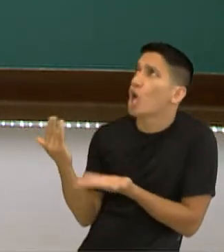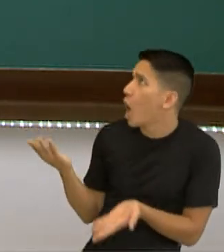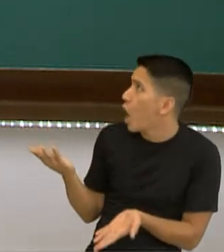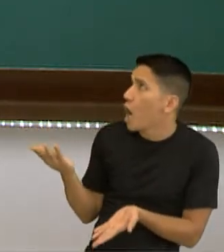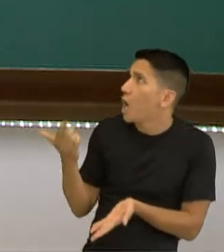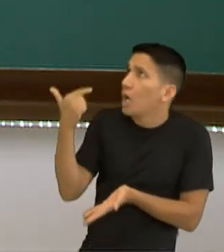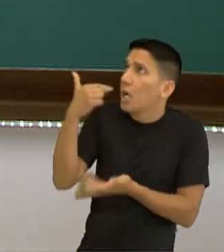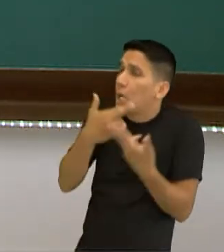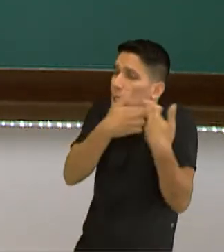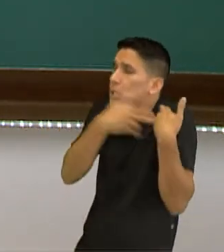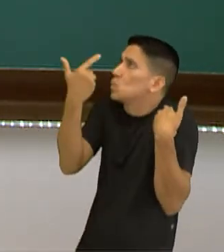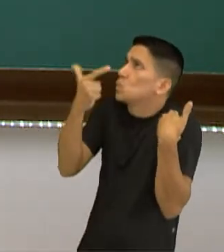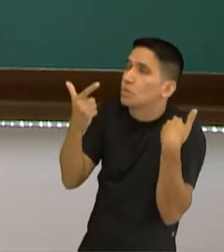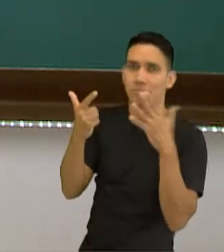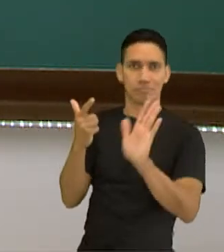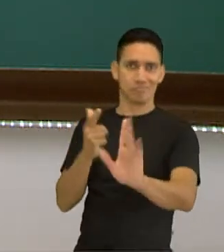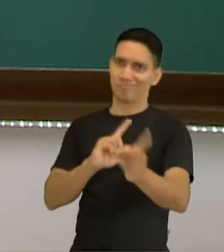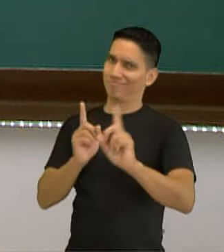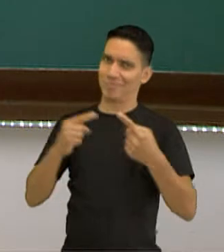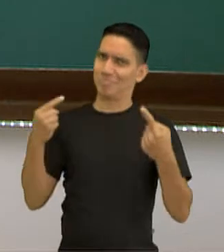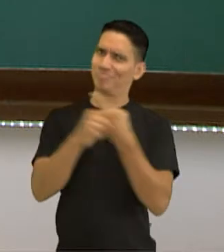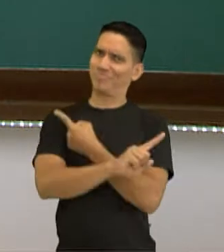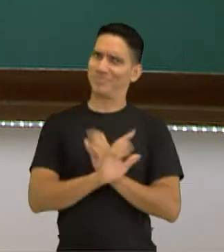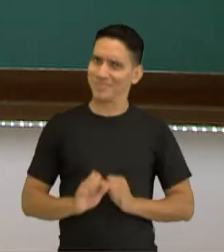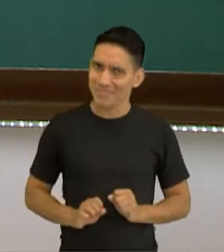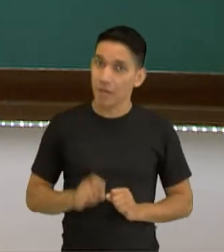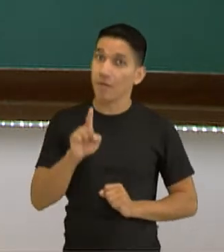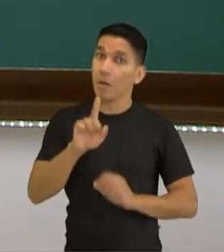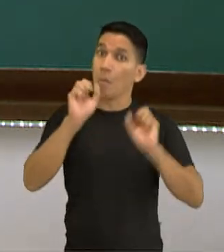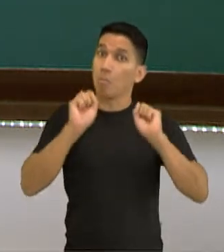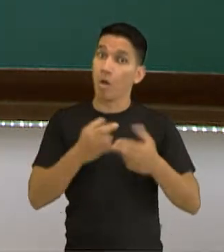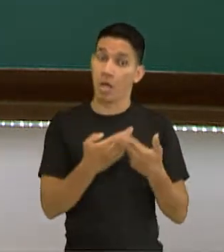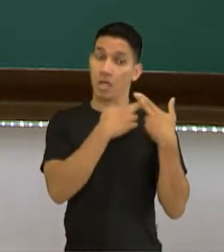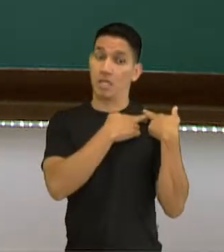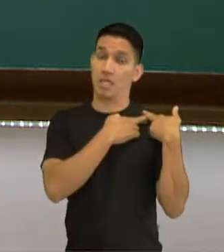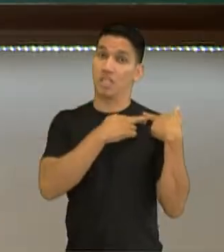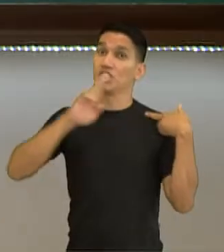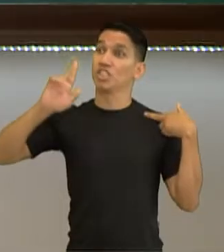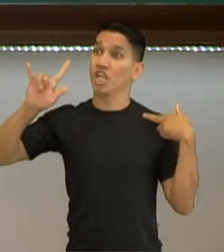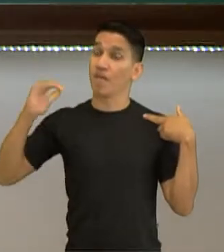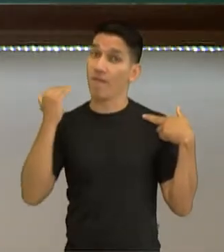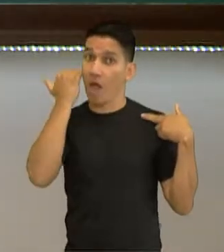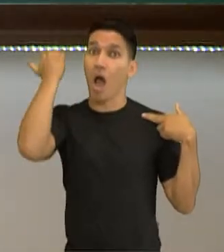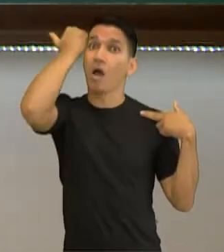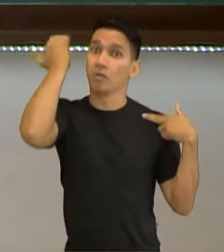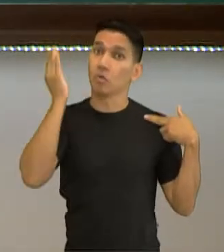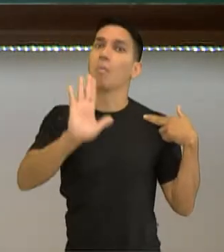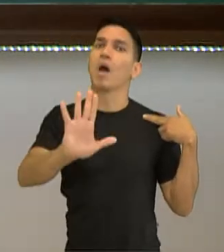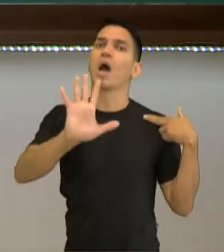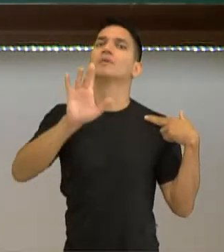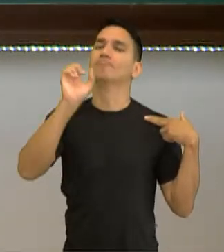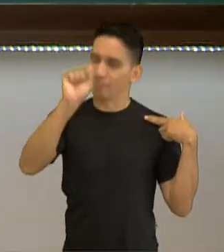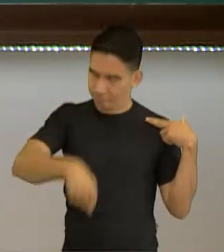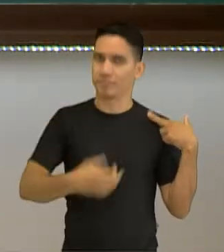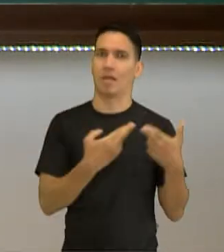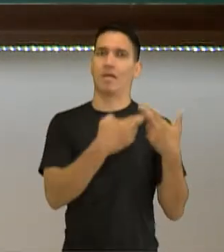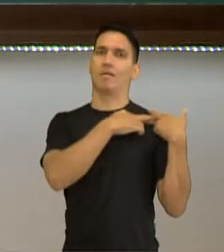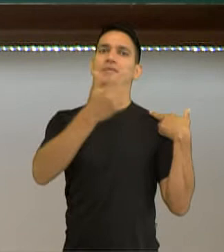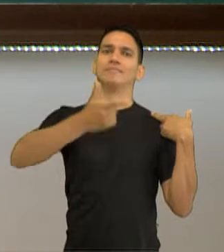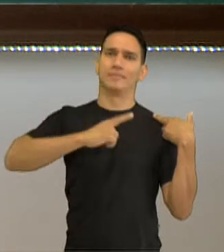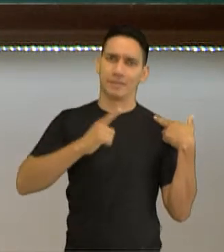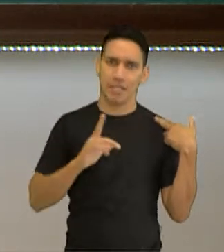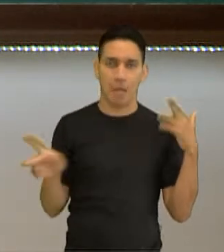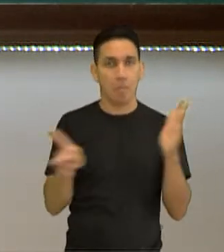não tenho responsabilidades. Você pode não ter responsabilidades como um adulto, mas sim, existem responsabilidades,